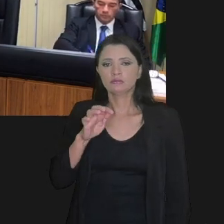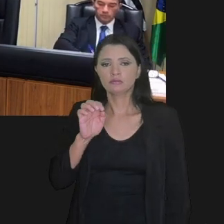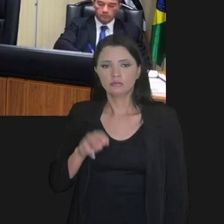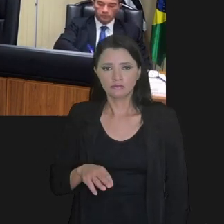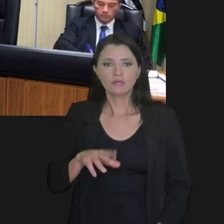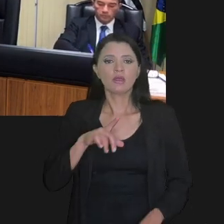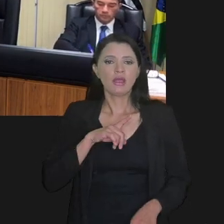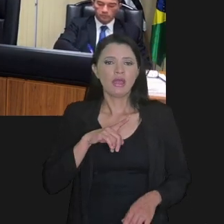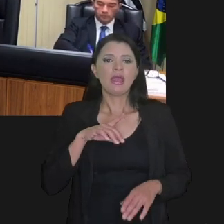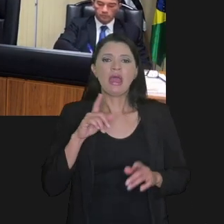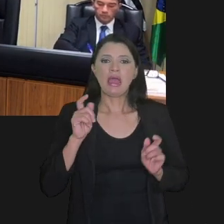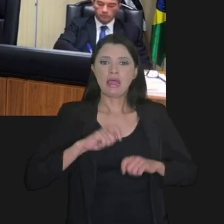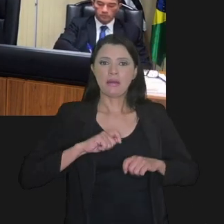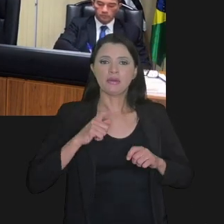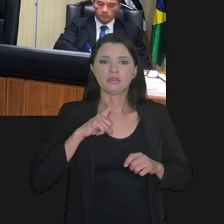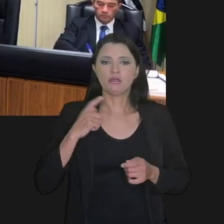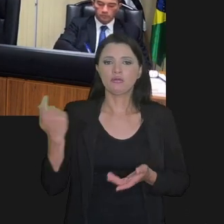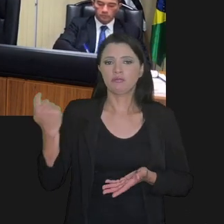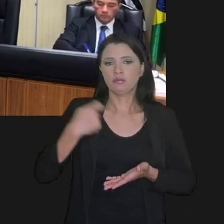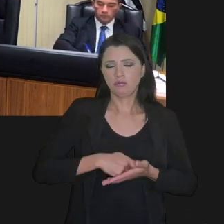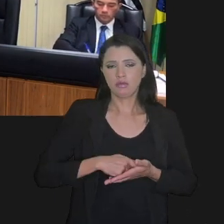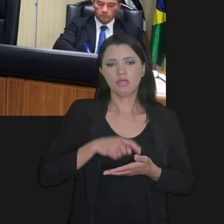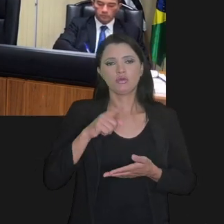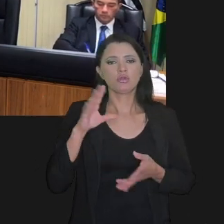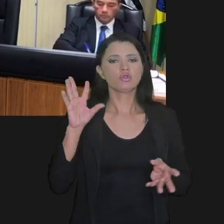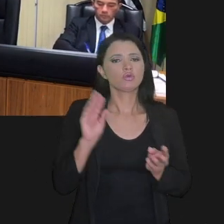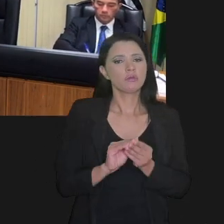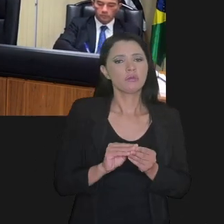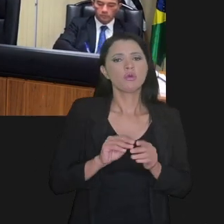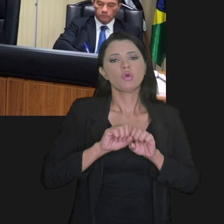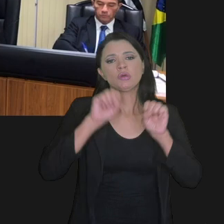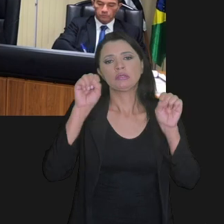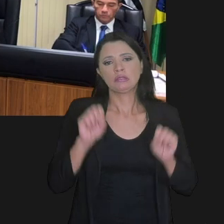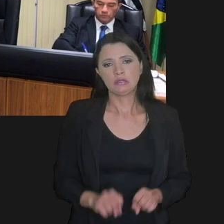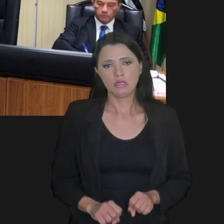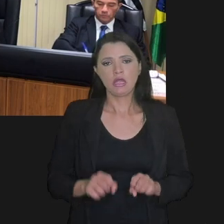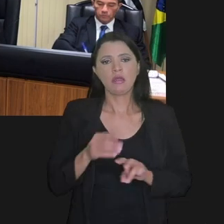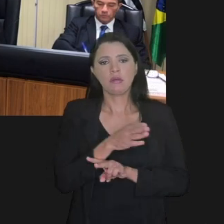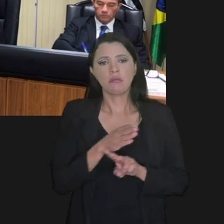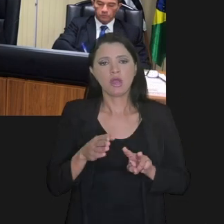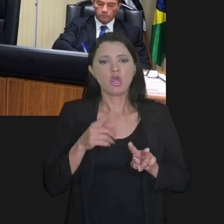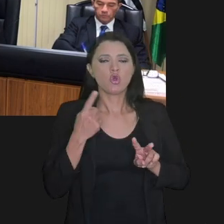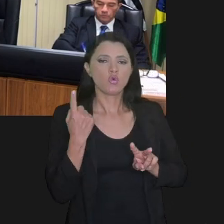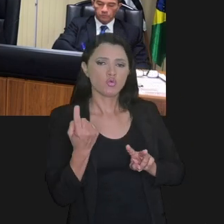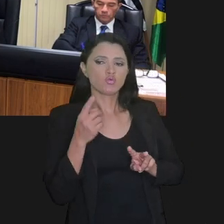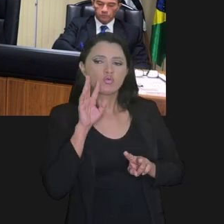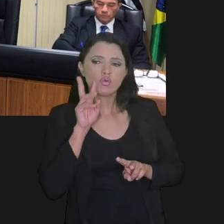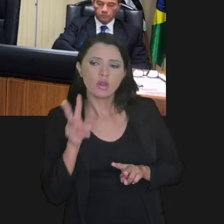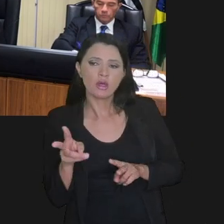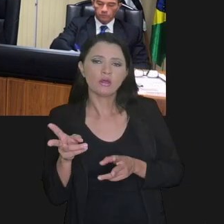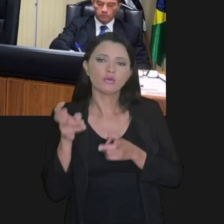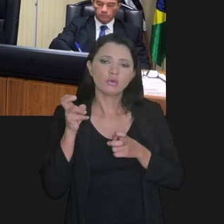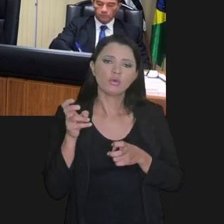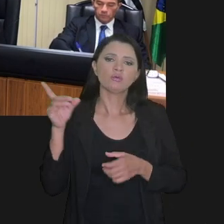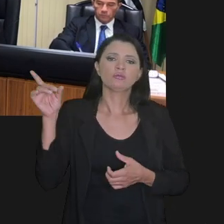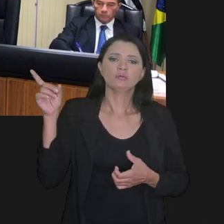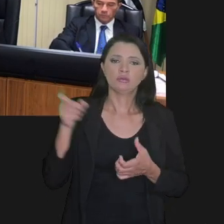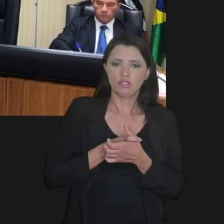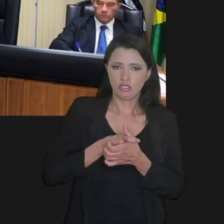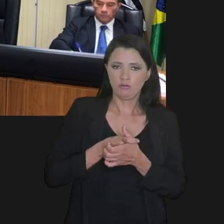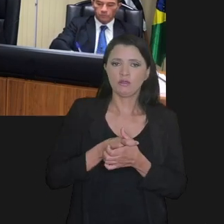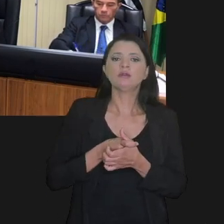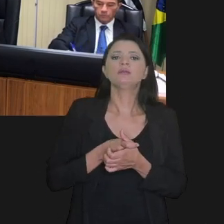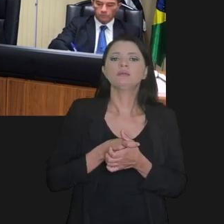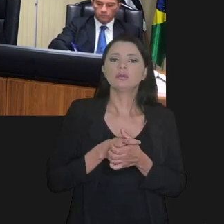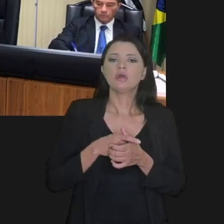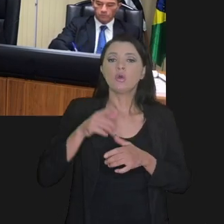e a CAPAG, que a gente chama de capacidade de pagamento, ela é presumida por um sistema bidimensional. Por um lado, se olha